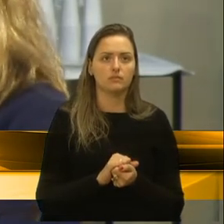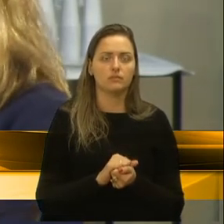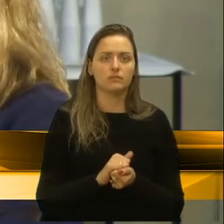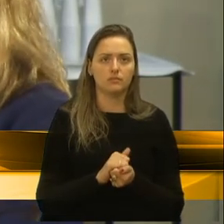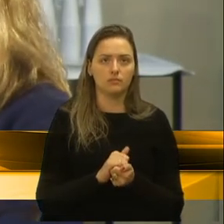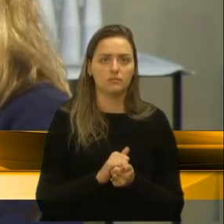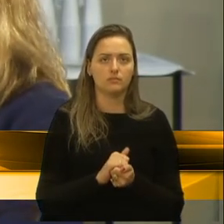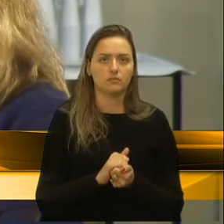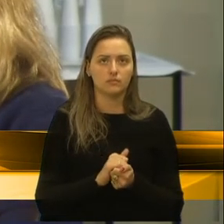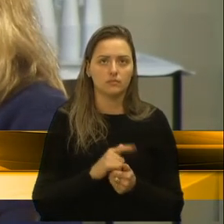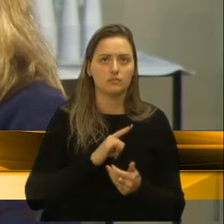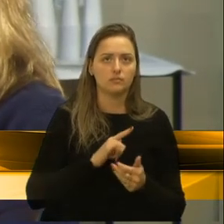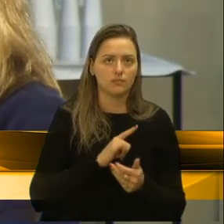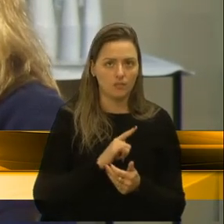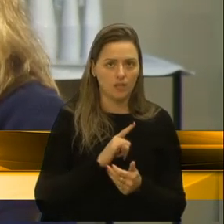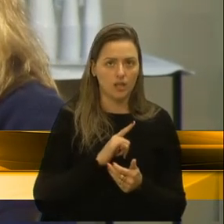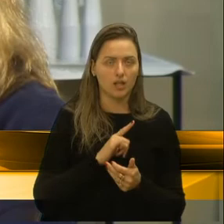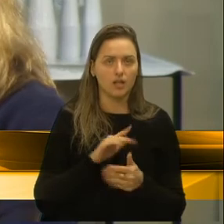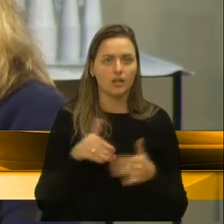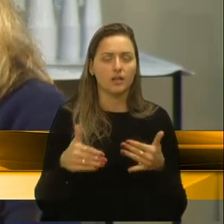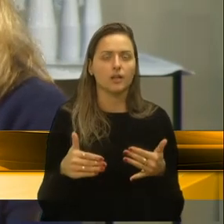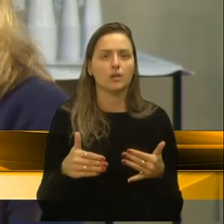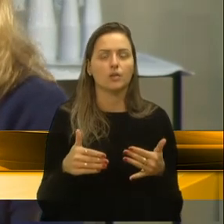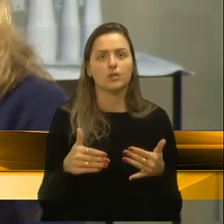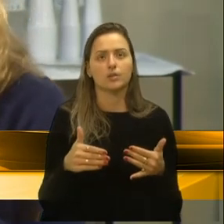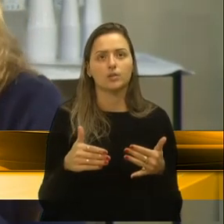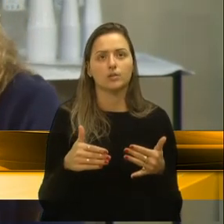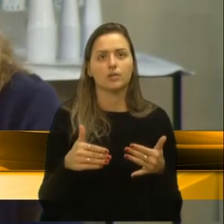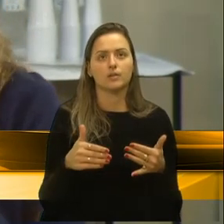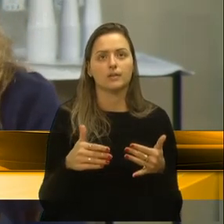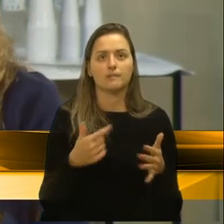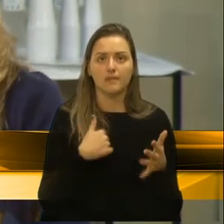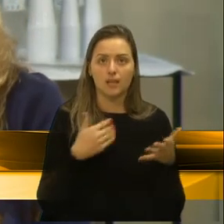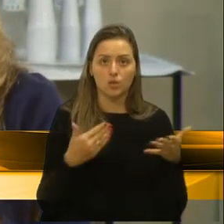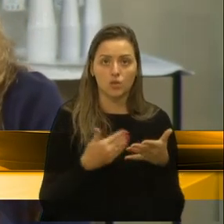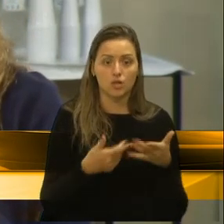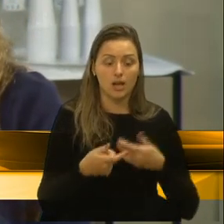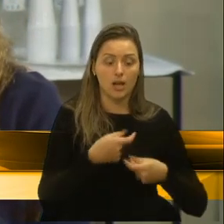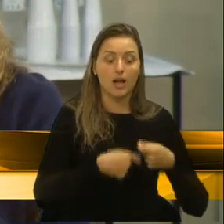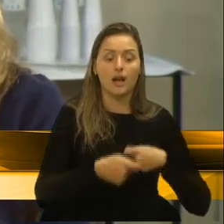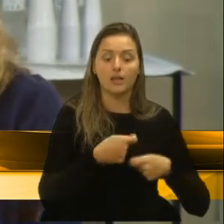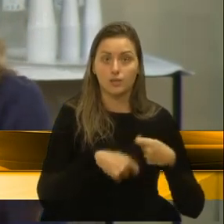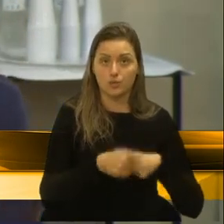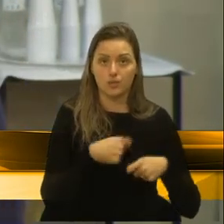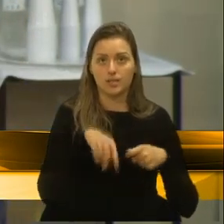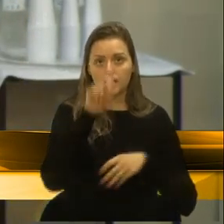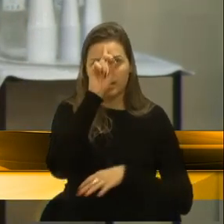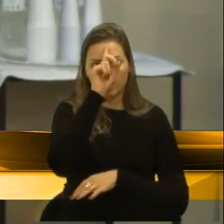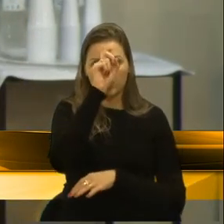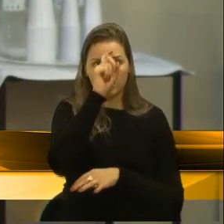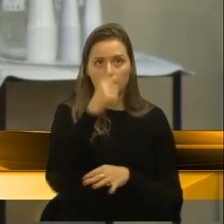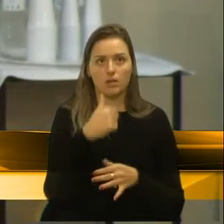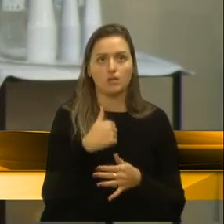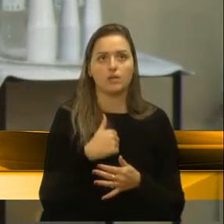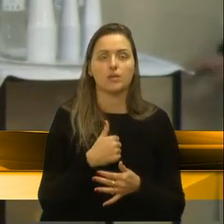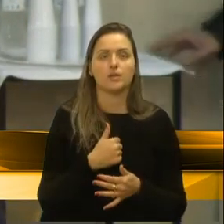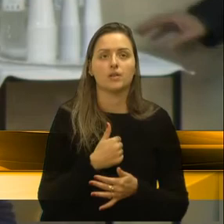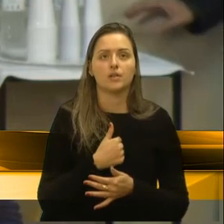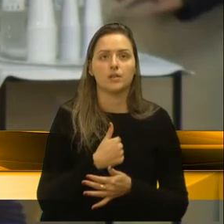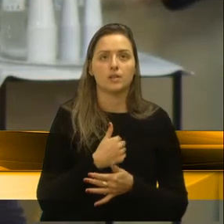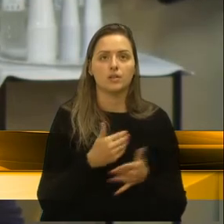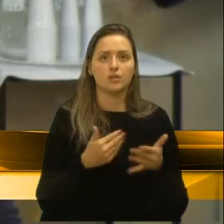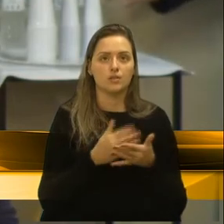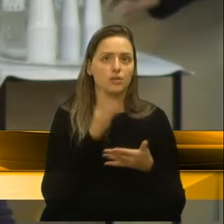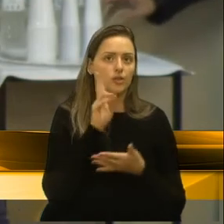ocupação dos leitos, o vereador Rafael, eu já administrei um hospital. Por exemplo, a gente tinha